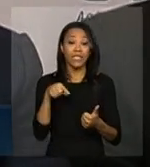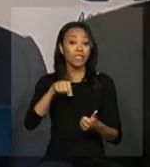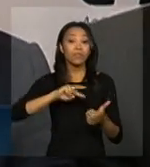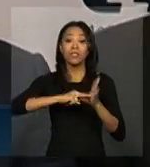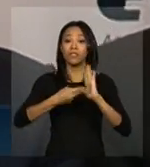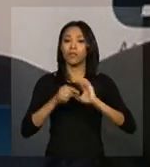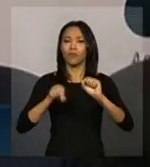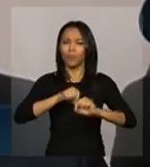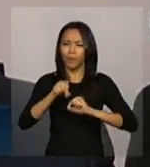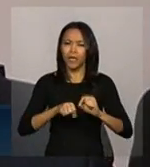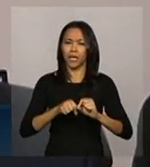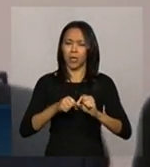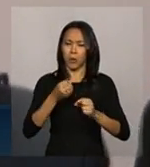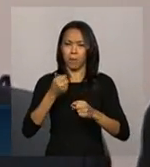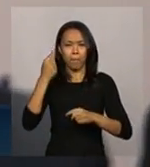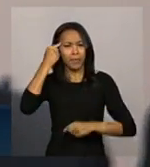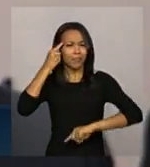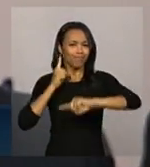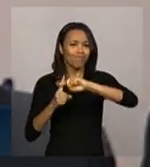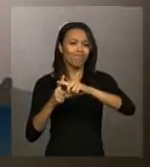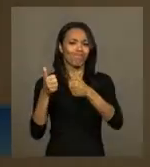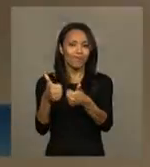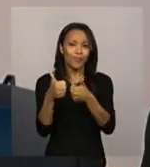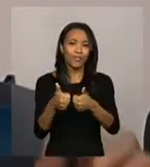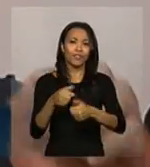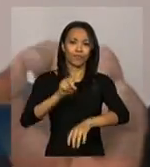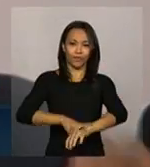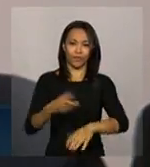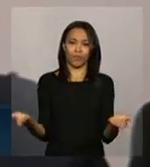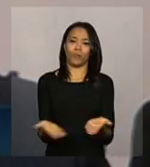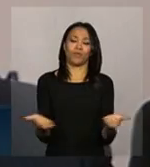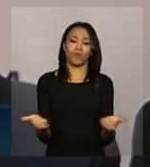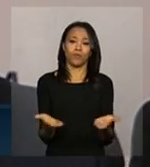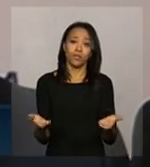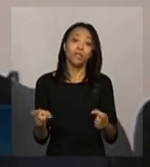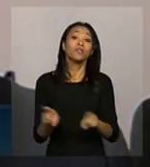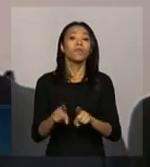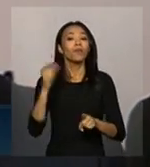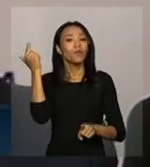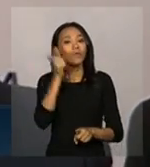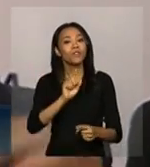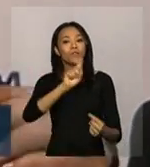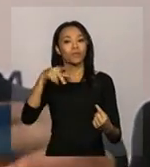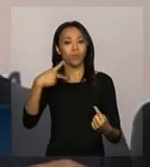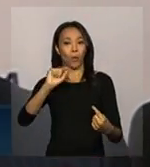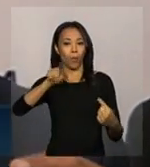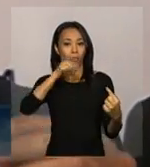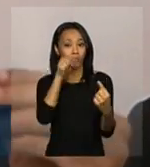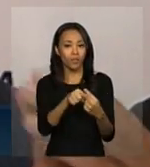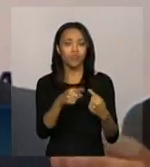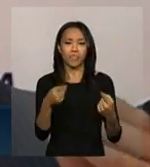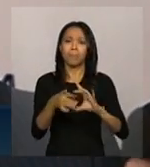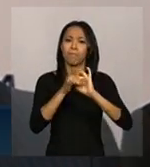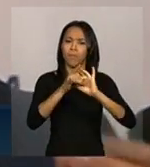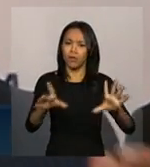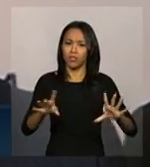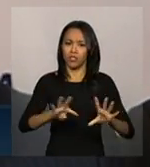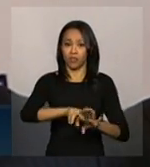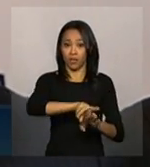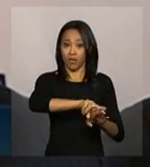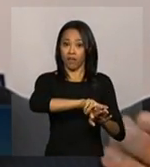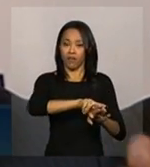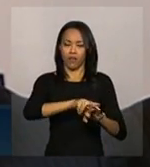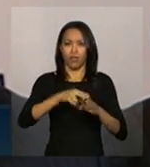sinal de otimismo no momento atual. E cumpriu com o seu objetivo, que é permitir que grandes blocos de